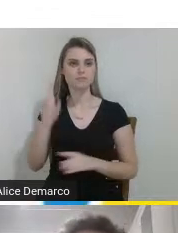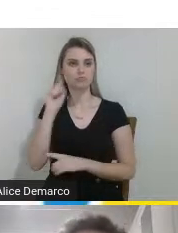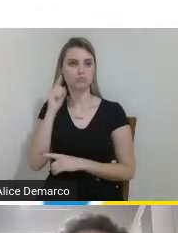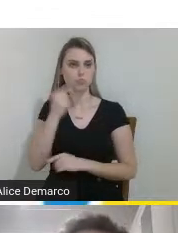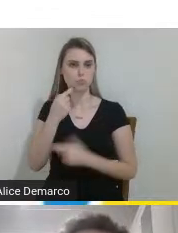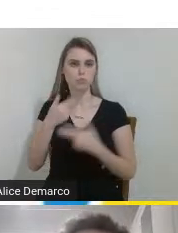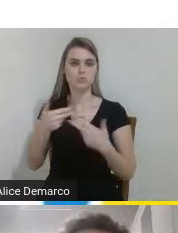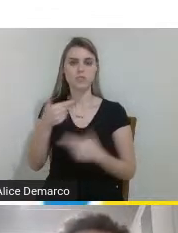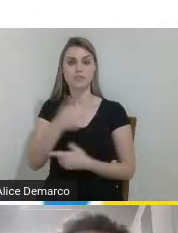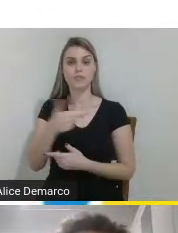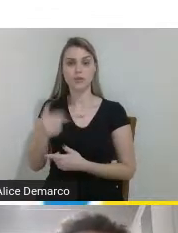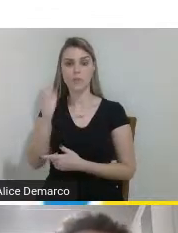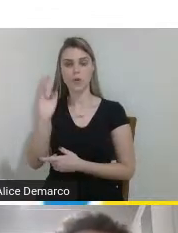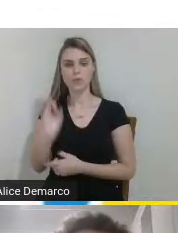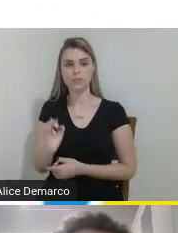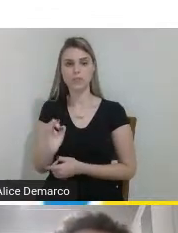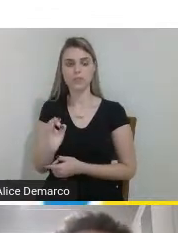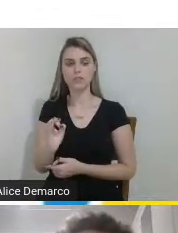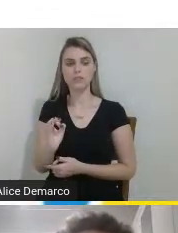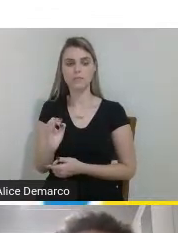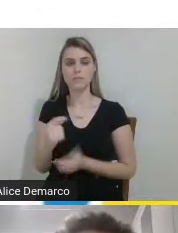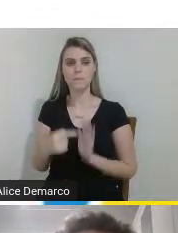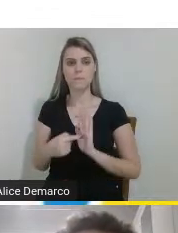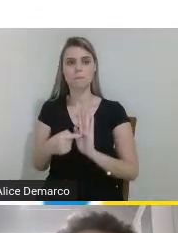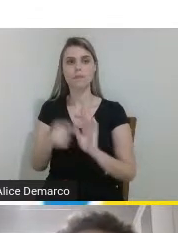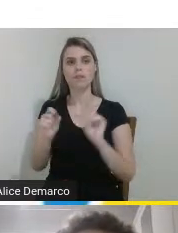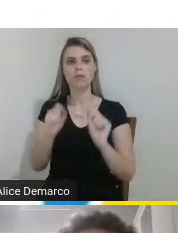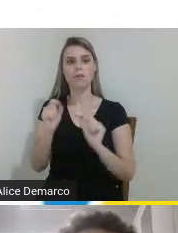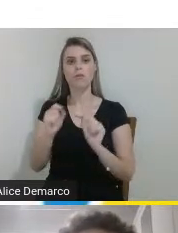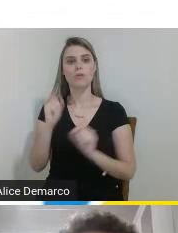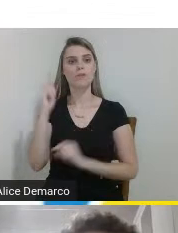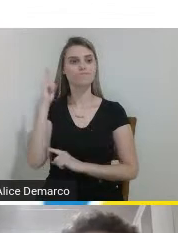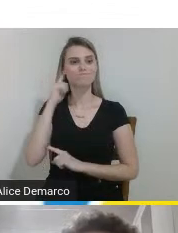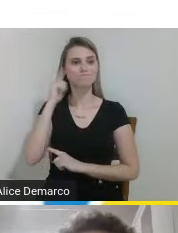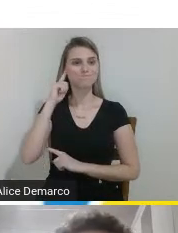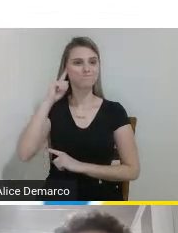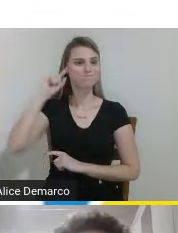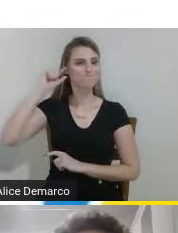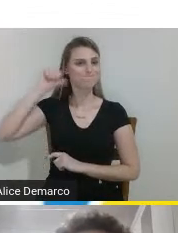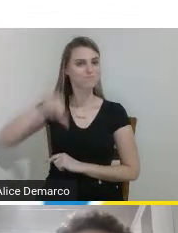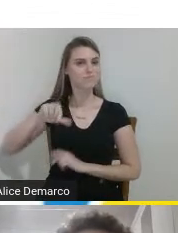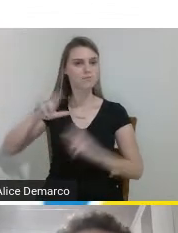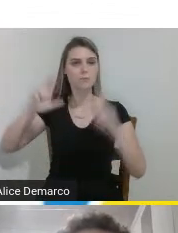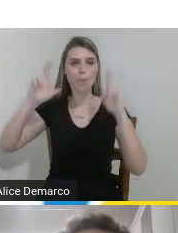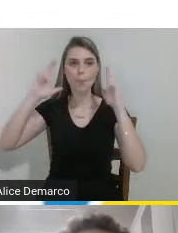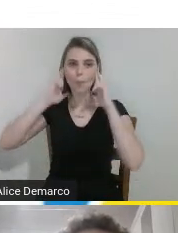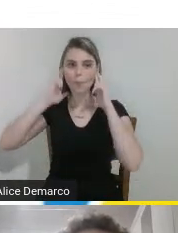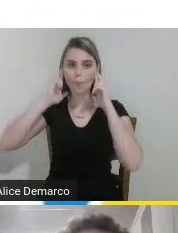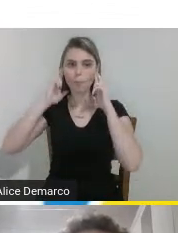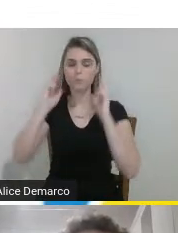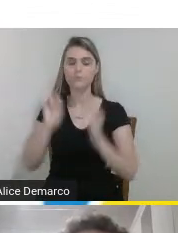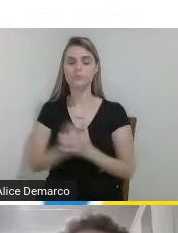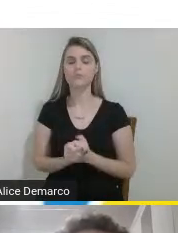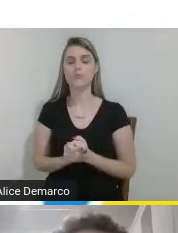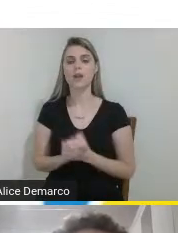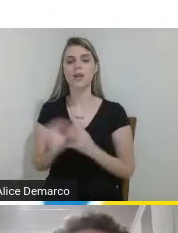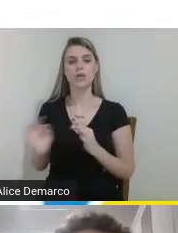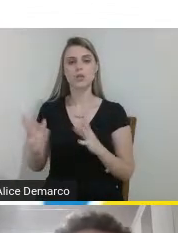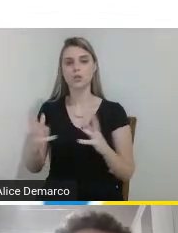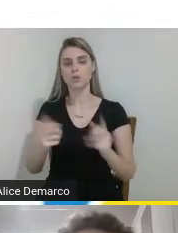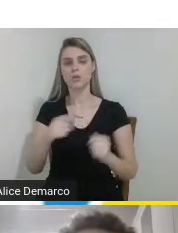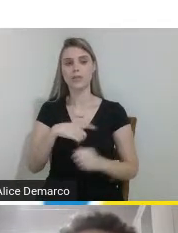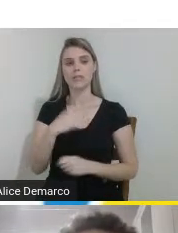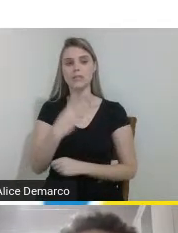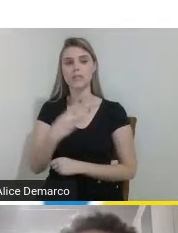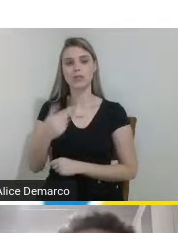% apresenta a audição gravemente debilitada ou surdez total e em todo o mundo são cerca de 32